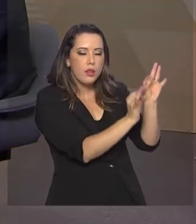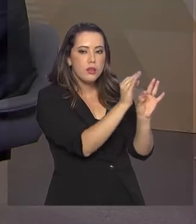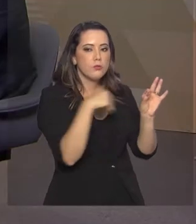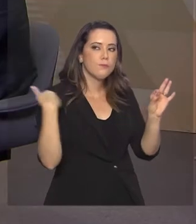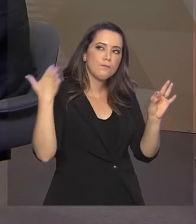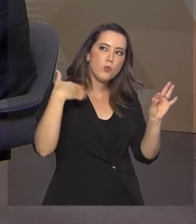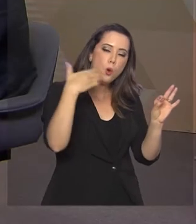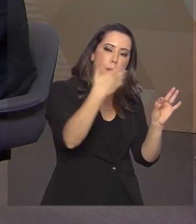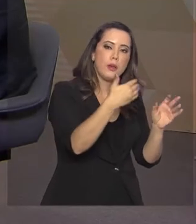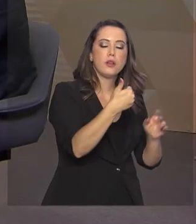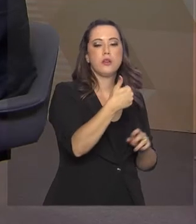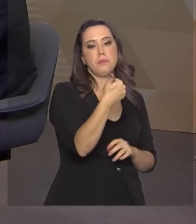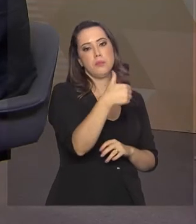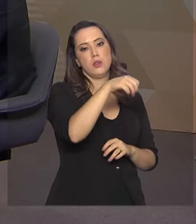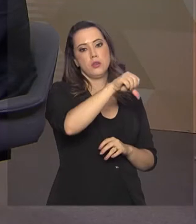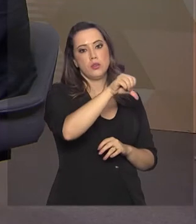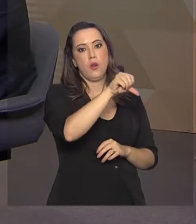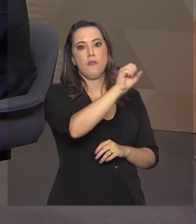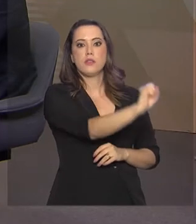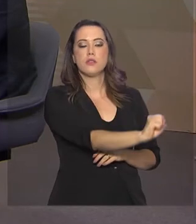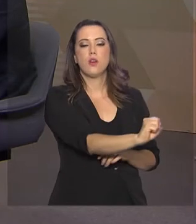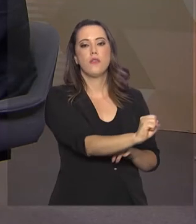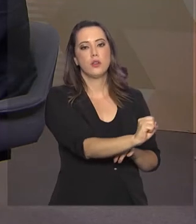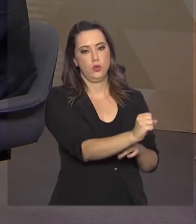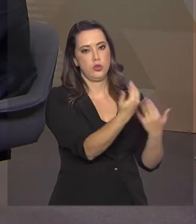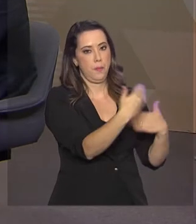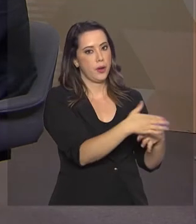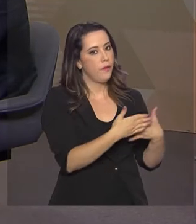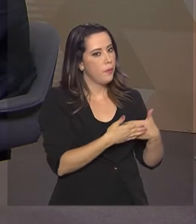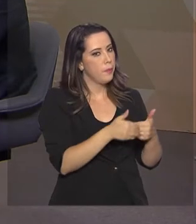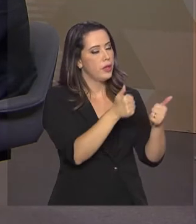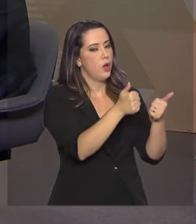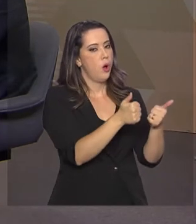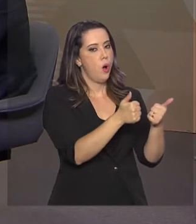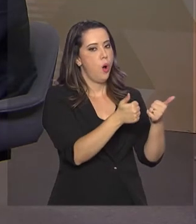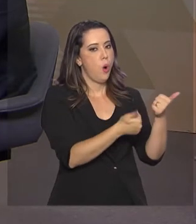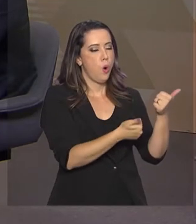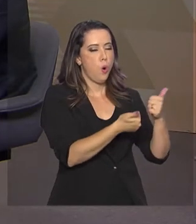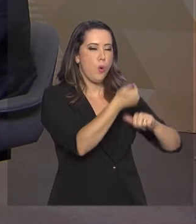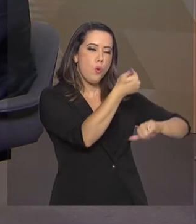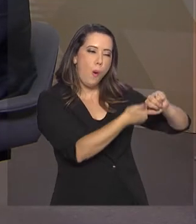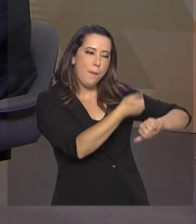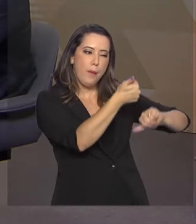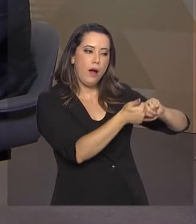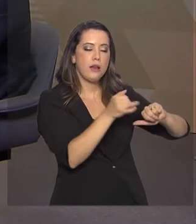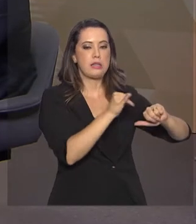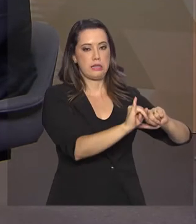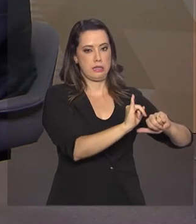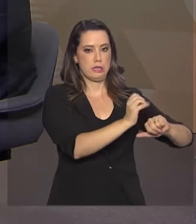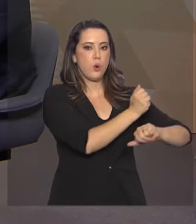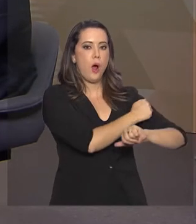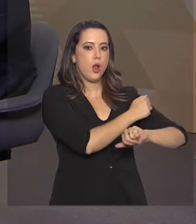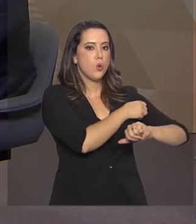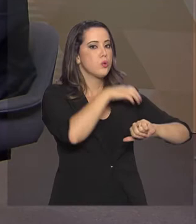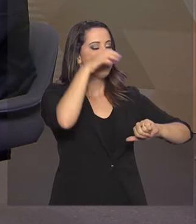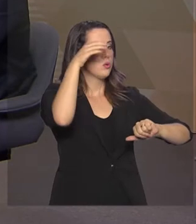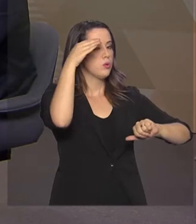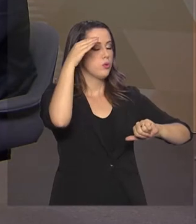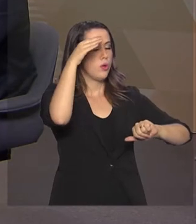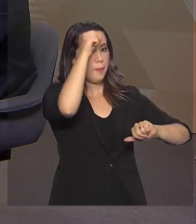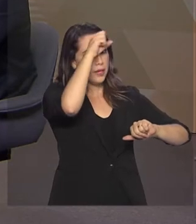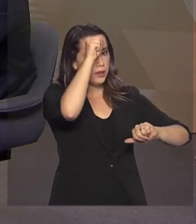1998. A prova é mais elaborada, ela procura medir, não somente o que o aluno decorou, mas como ele conseguiu